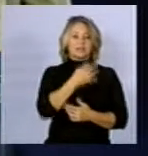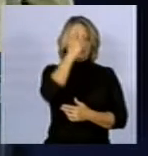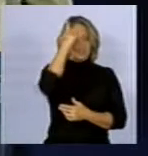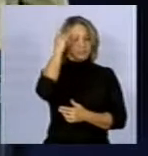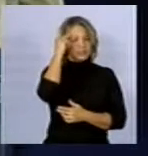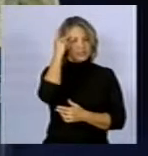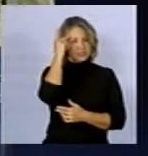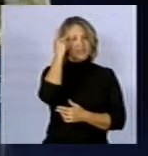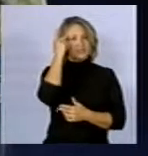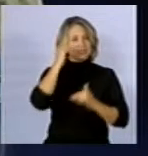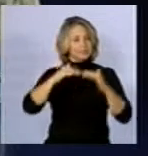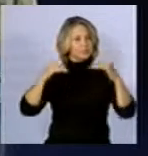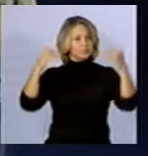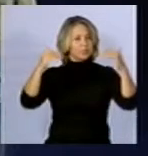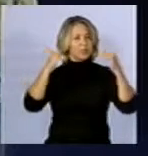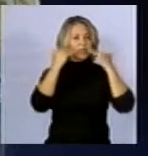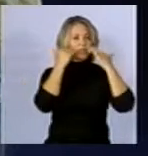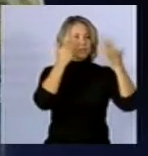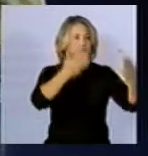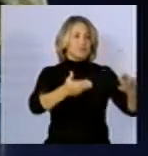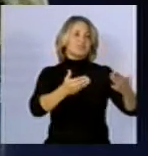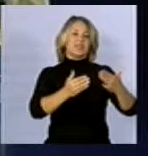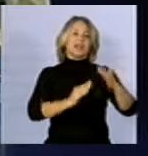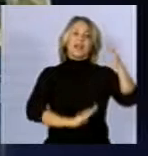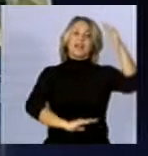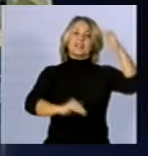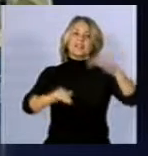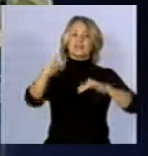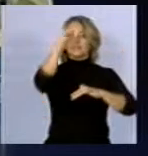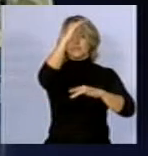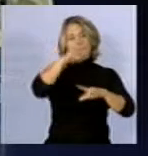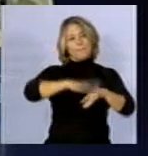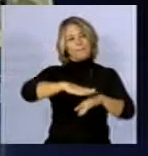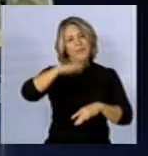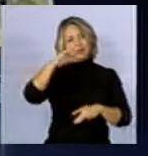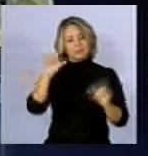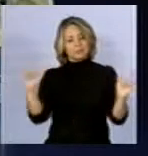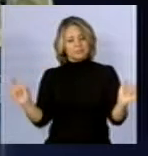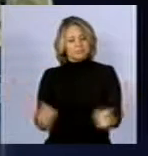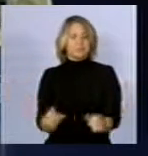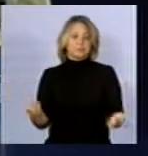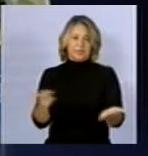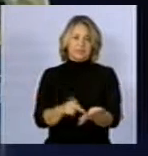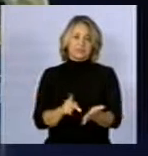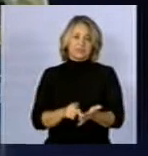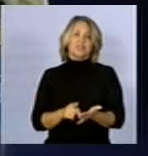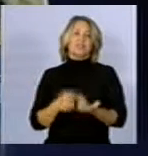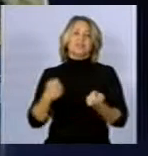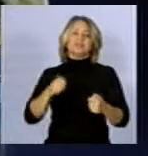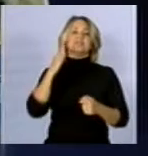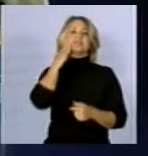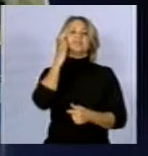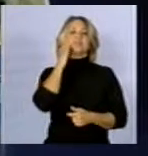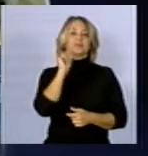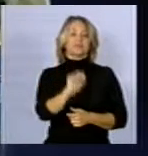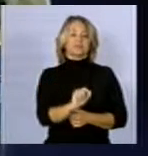ainda expostas a níveis maiores do que esse é bem pequeno. Deve-se considerar que